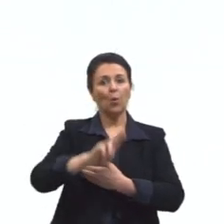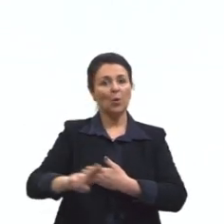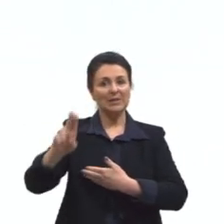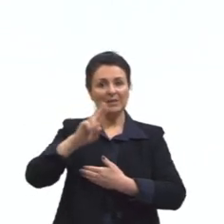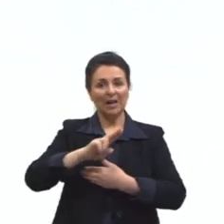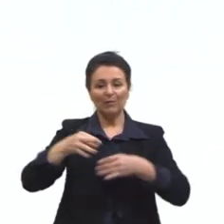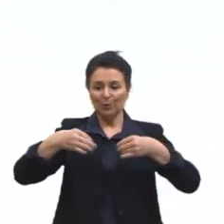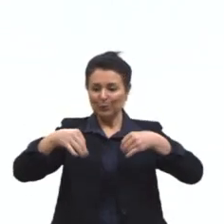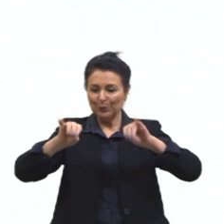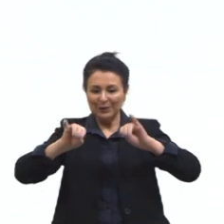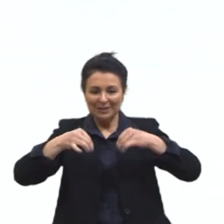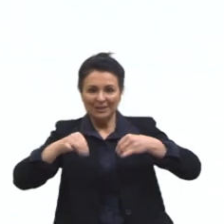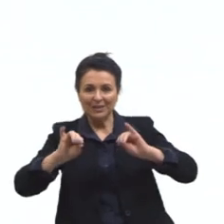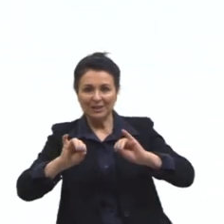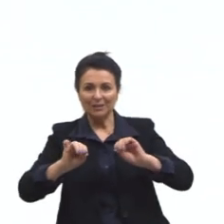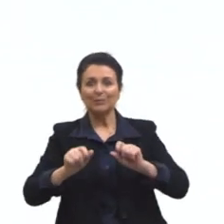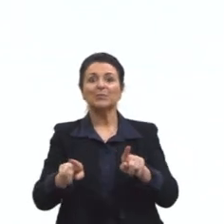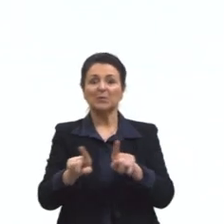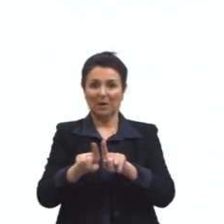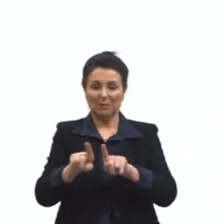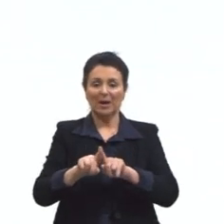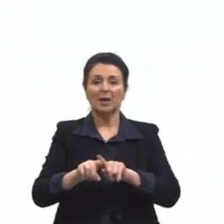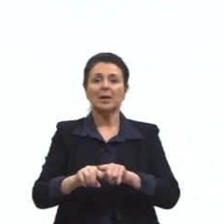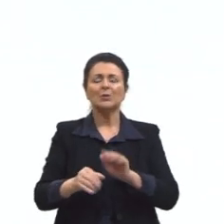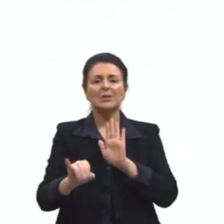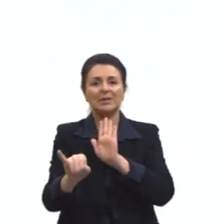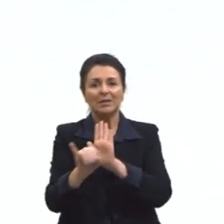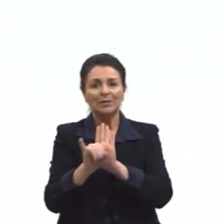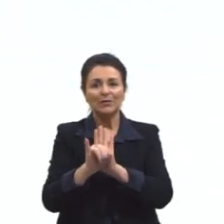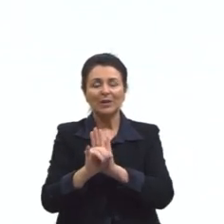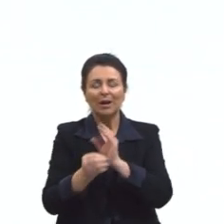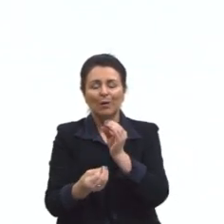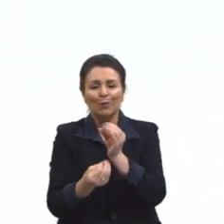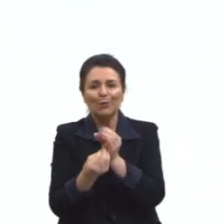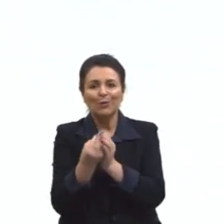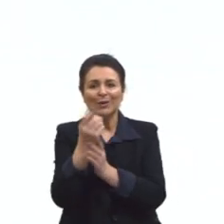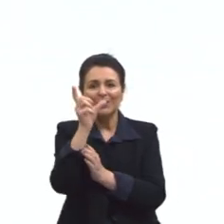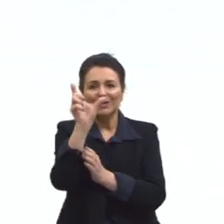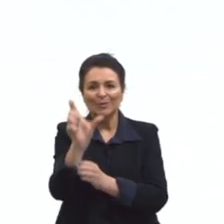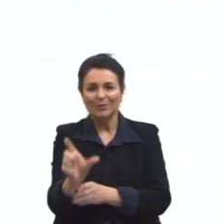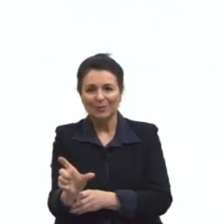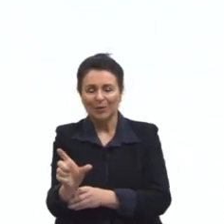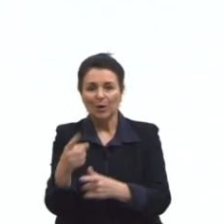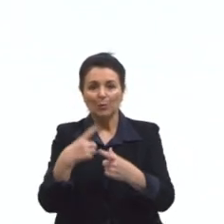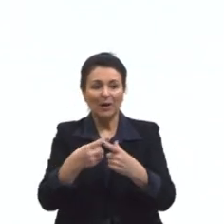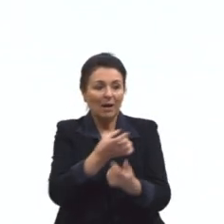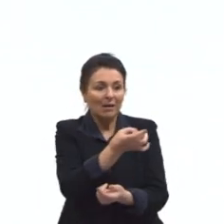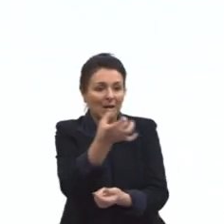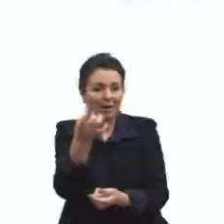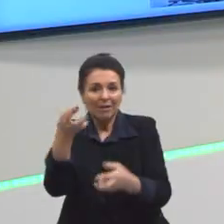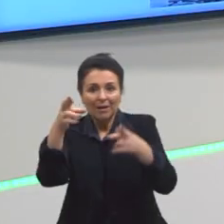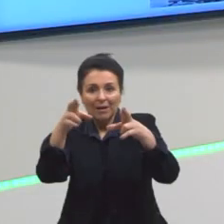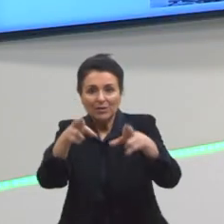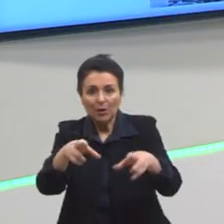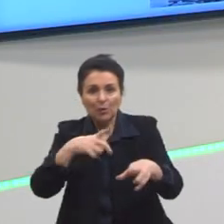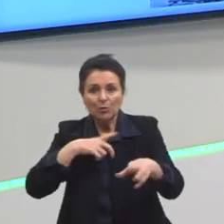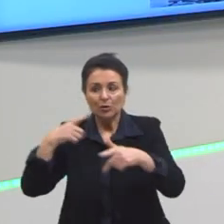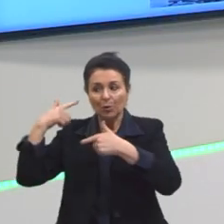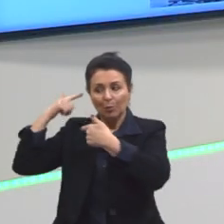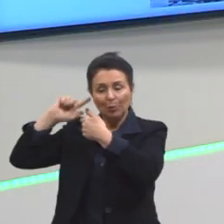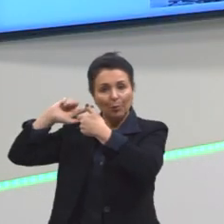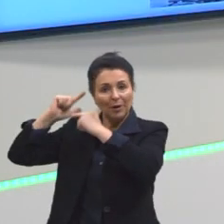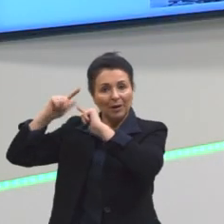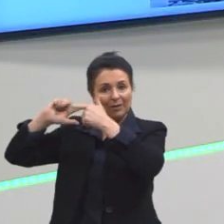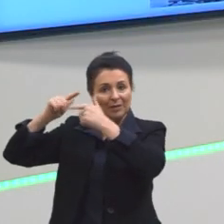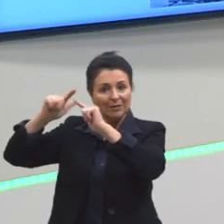identificar um pouco da origem dessas pessoas também. Por quê? Porque cada região tinha uma tradição de